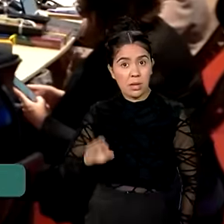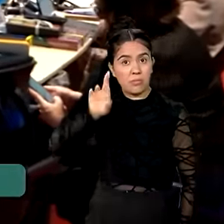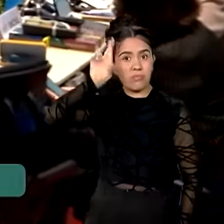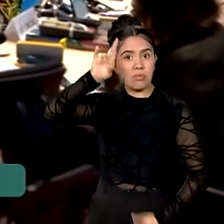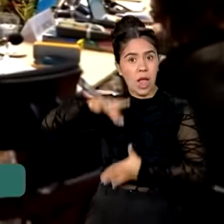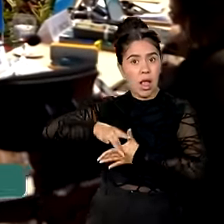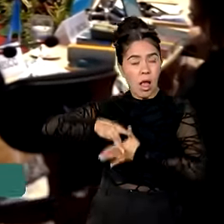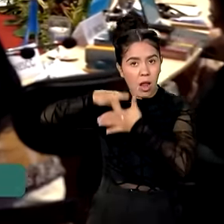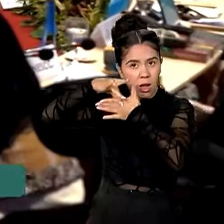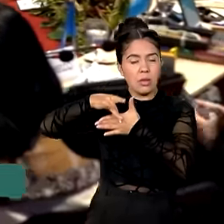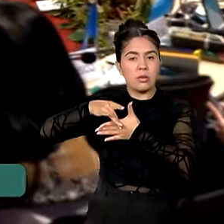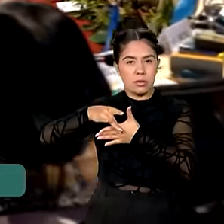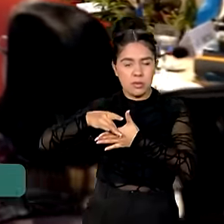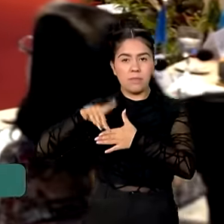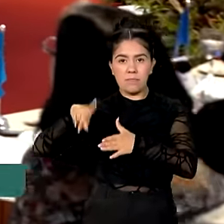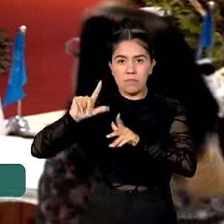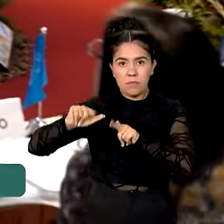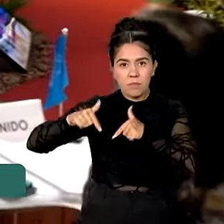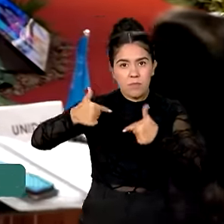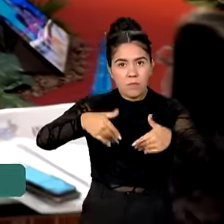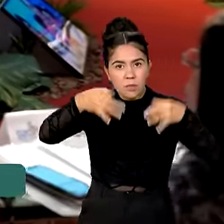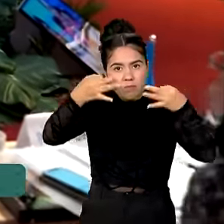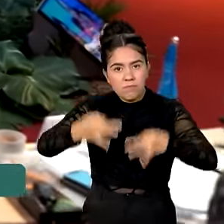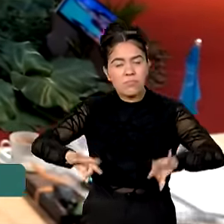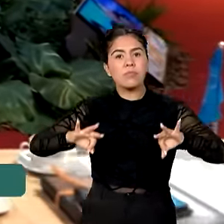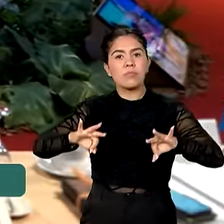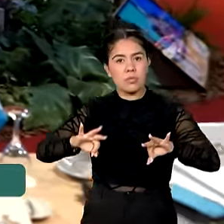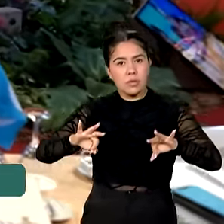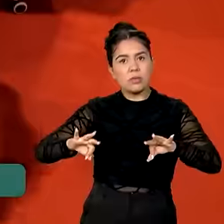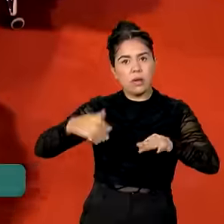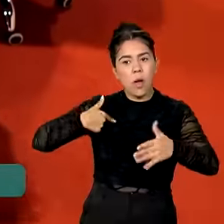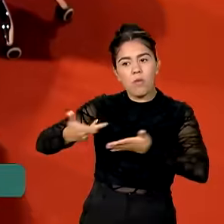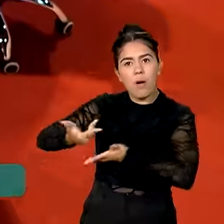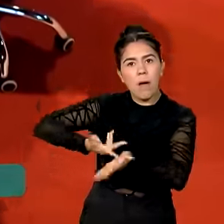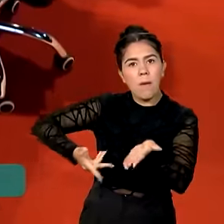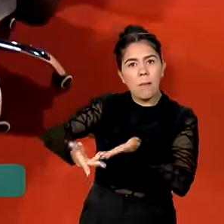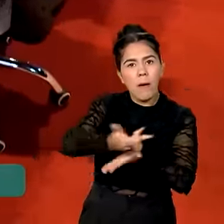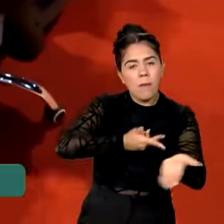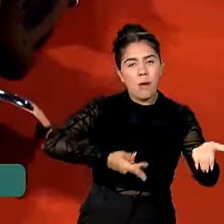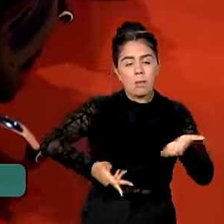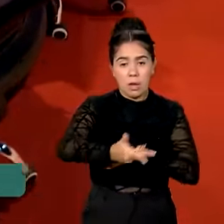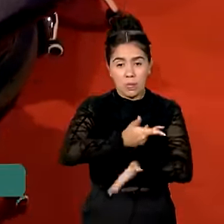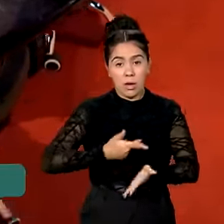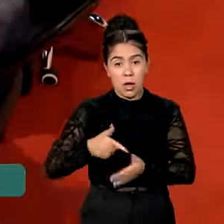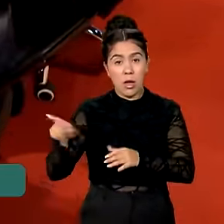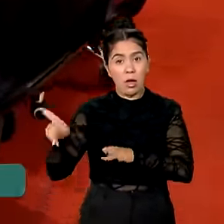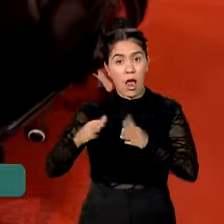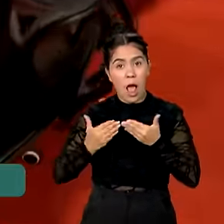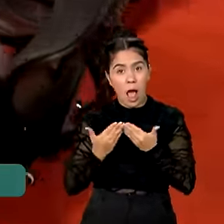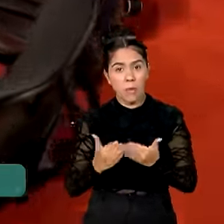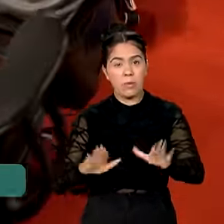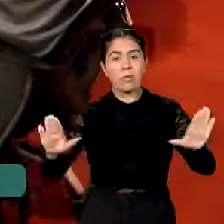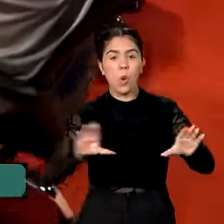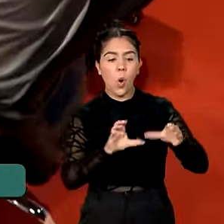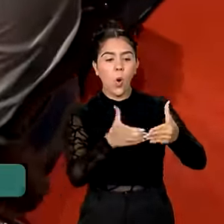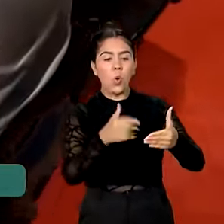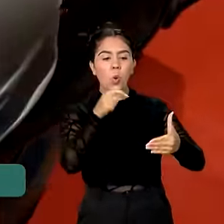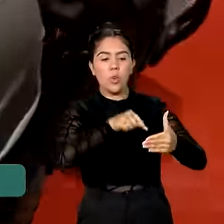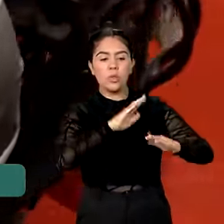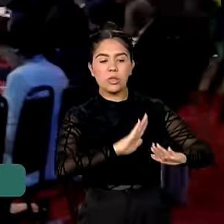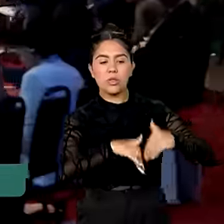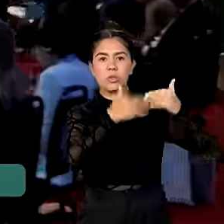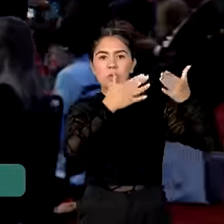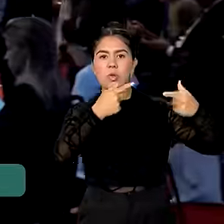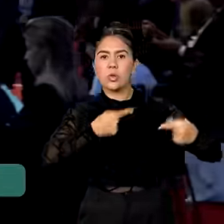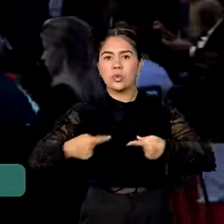é mais uma etapa para consolidar entendimentos entre os países. Na abertura, o grupo de desenvolvimento debateu